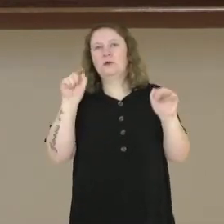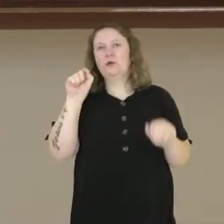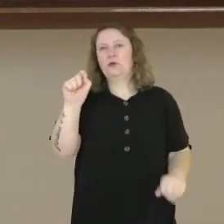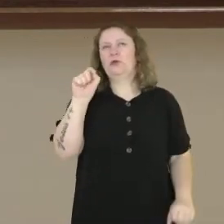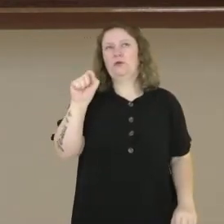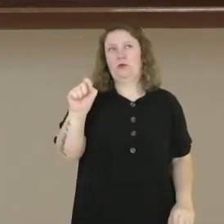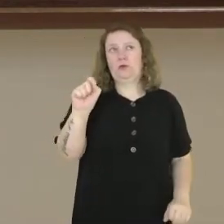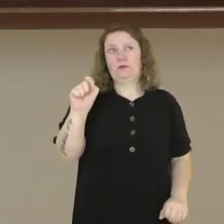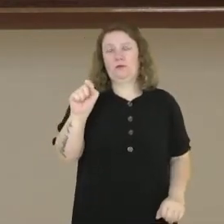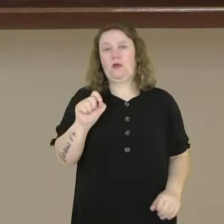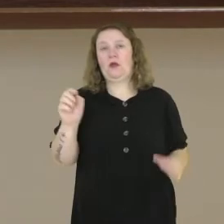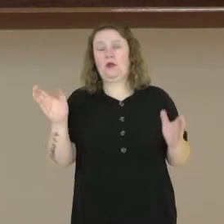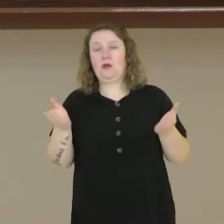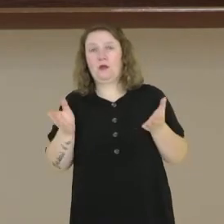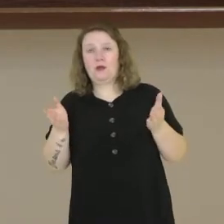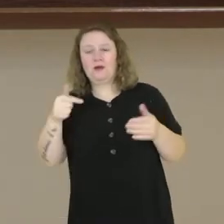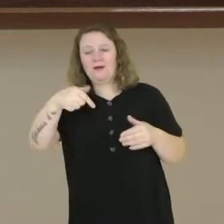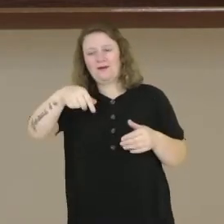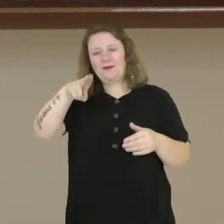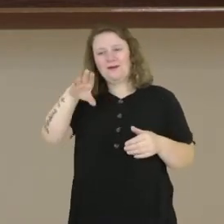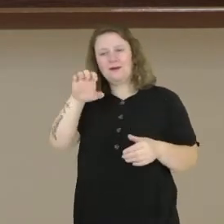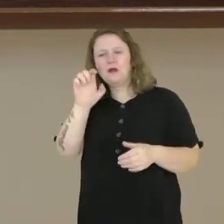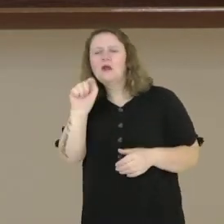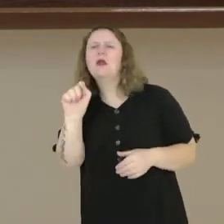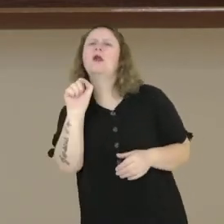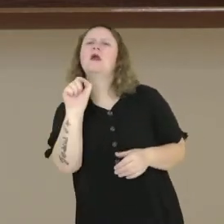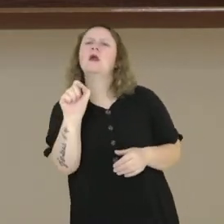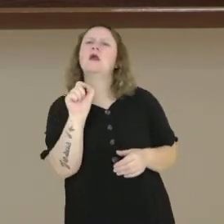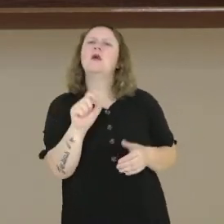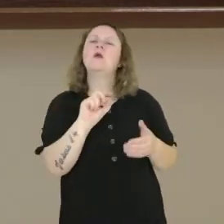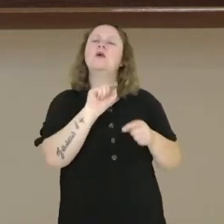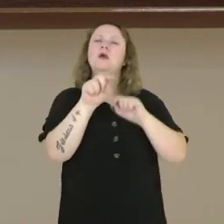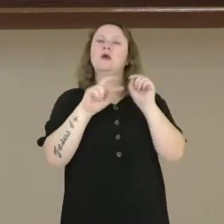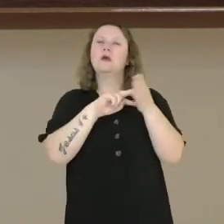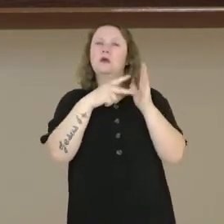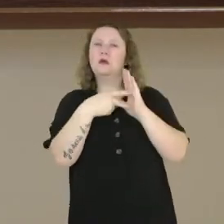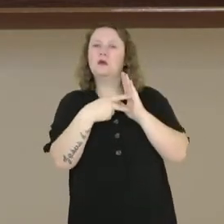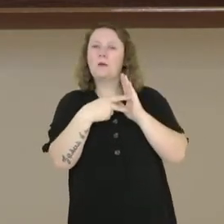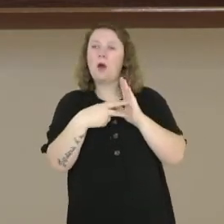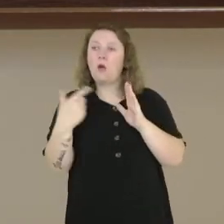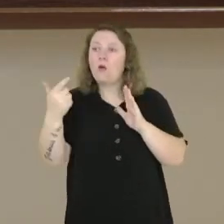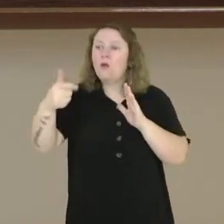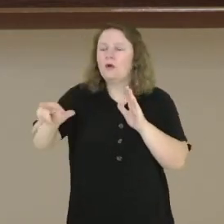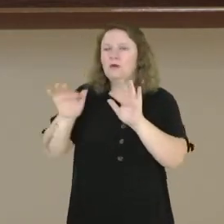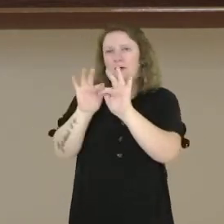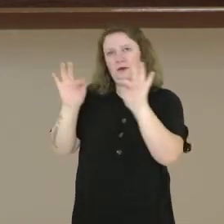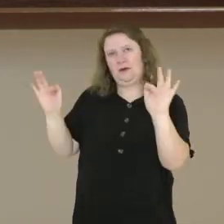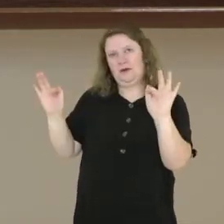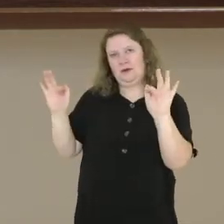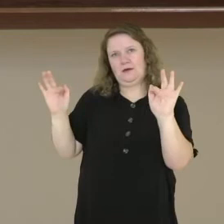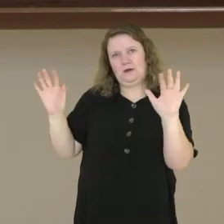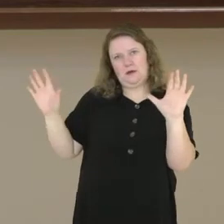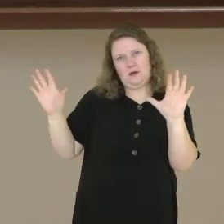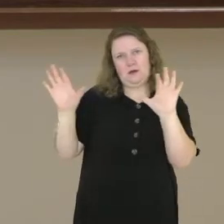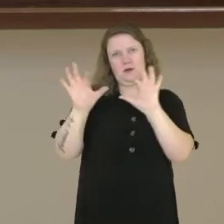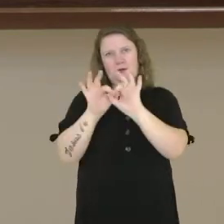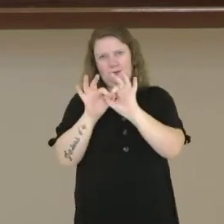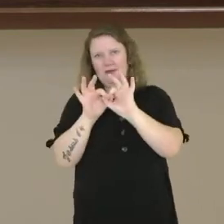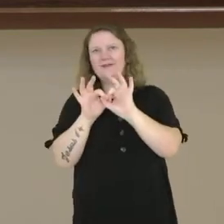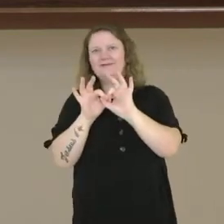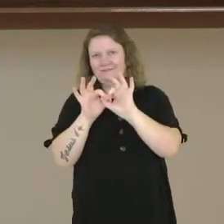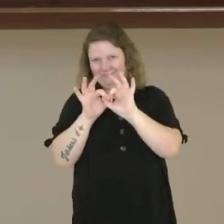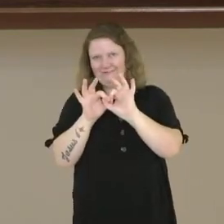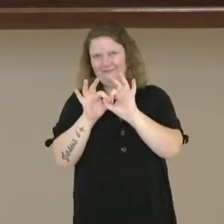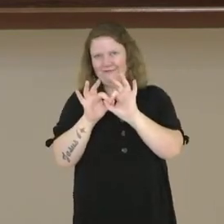caso aqui, o que vai introduzir uma nova oração. Por isso que nós vamos chamar de oração